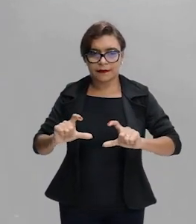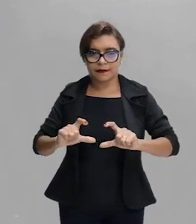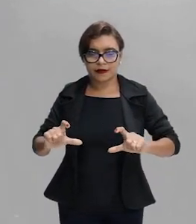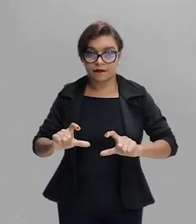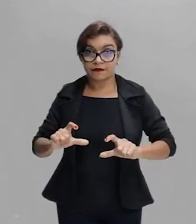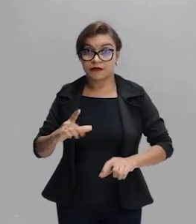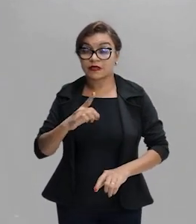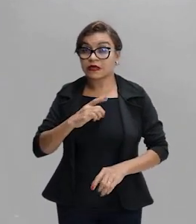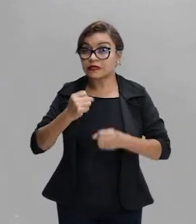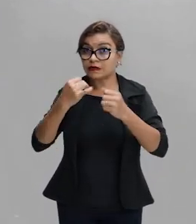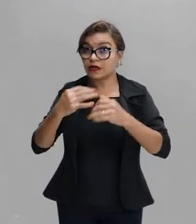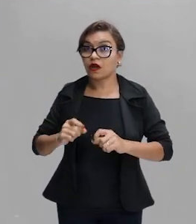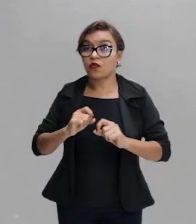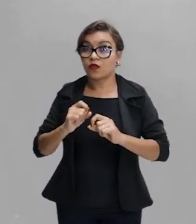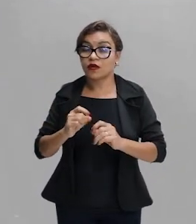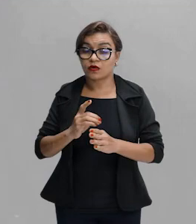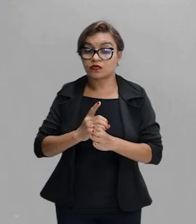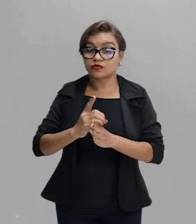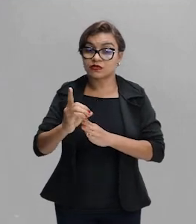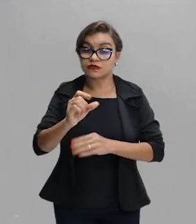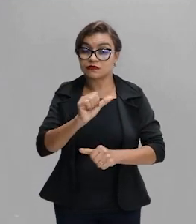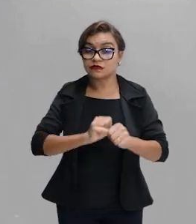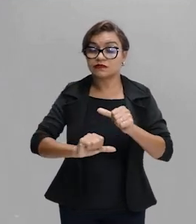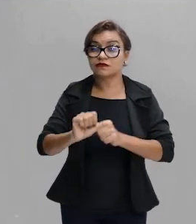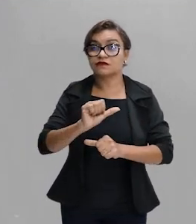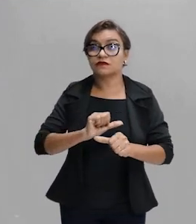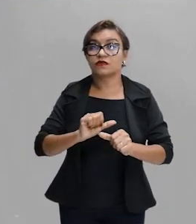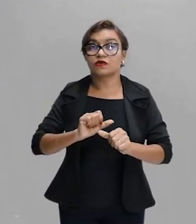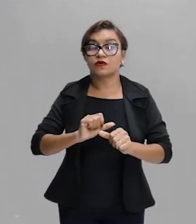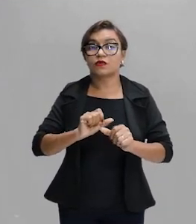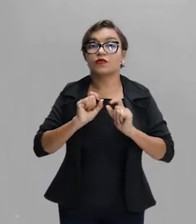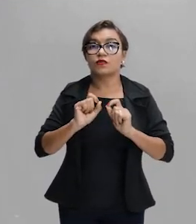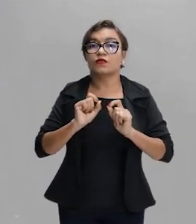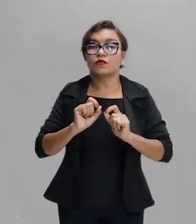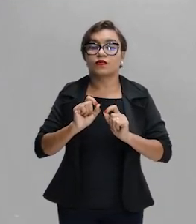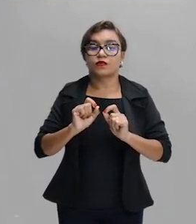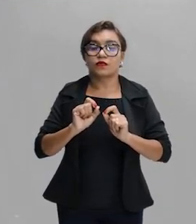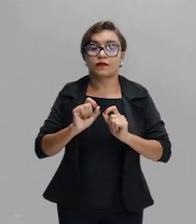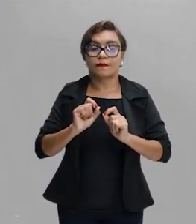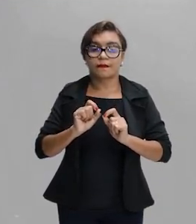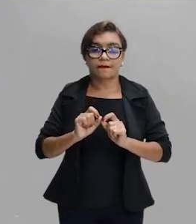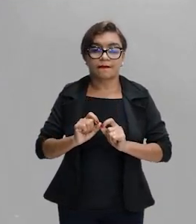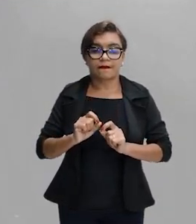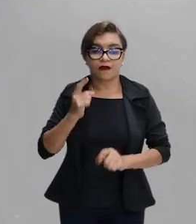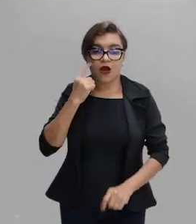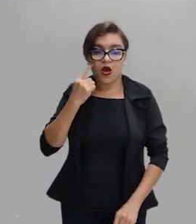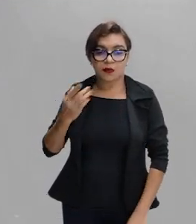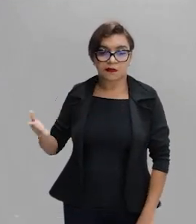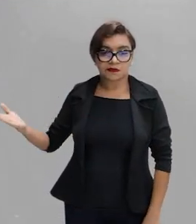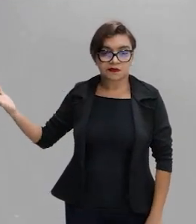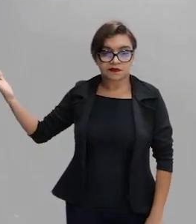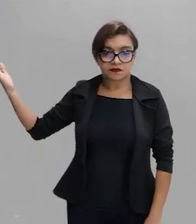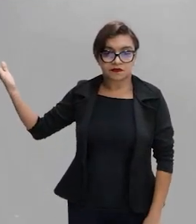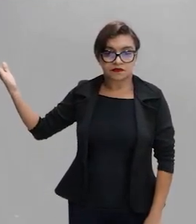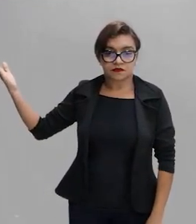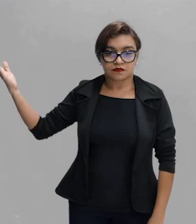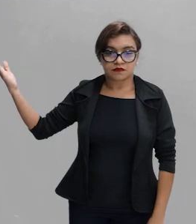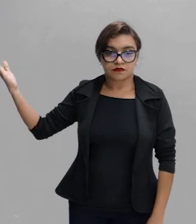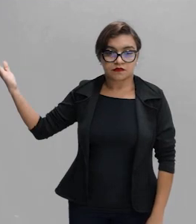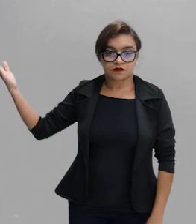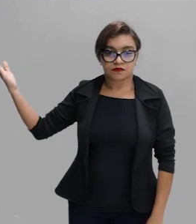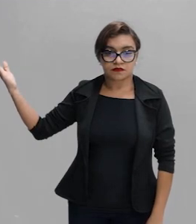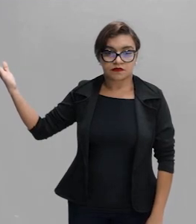o desvio né? O total vai ser é o ângulo de incidência 2 1 mais o ângulo de incidência 2 menos